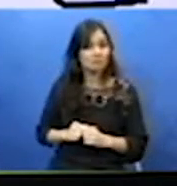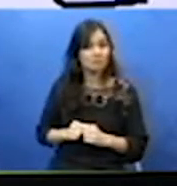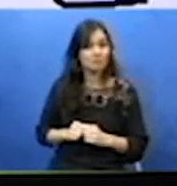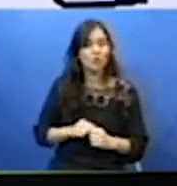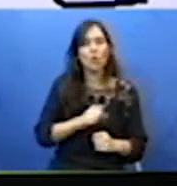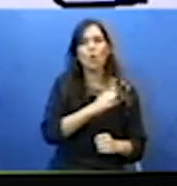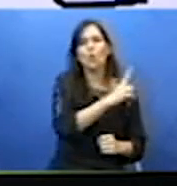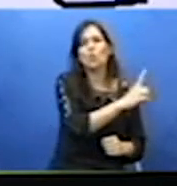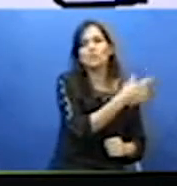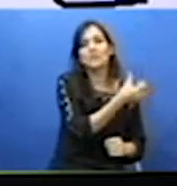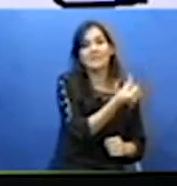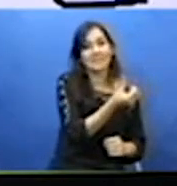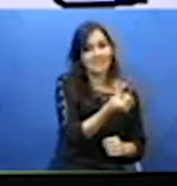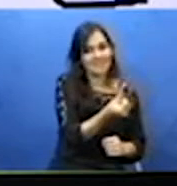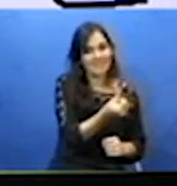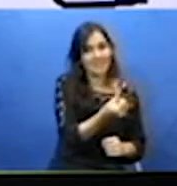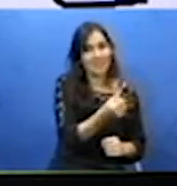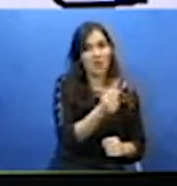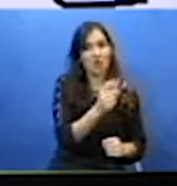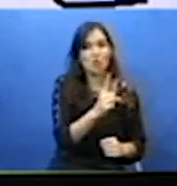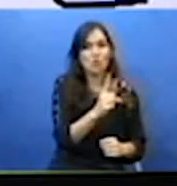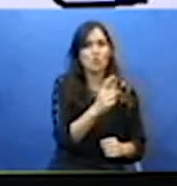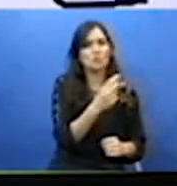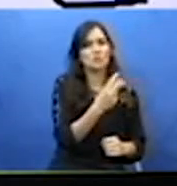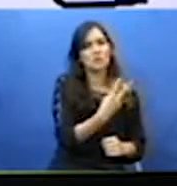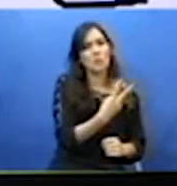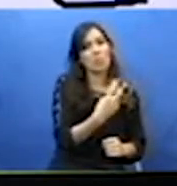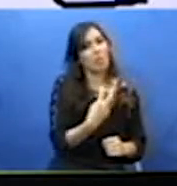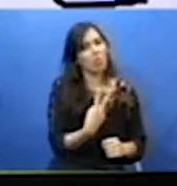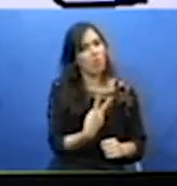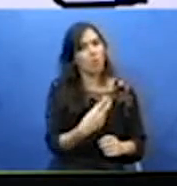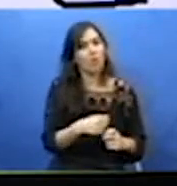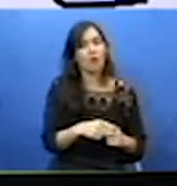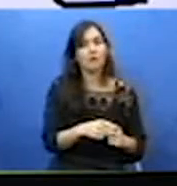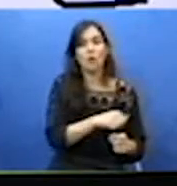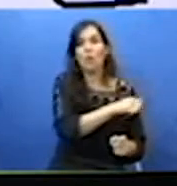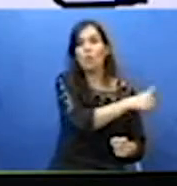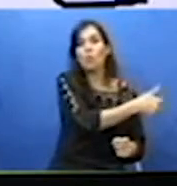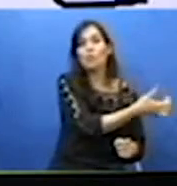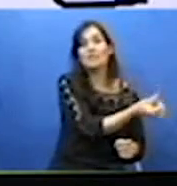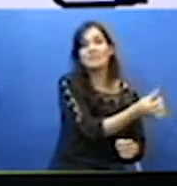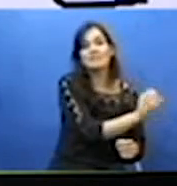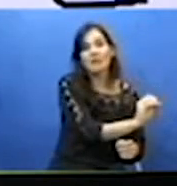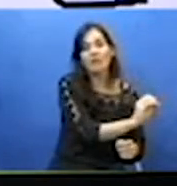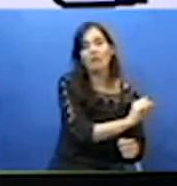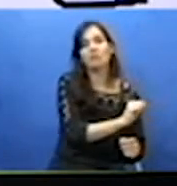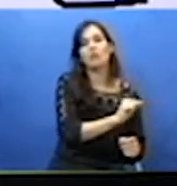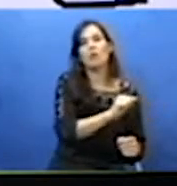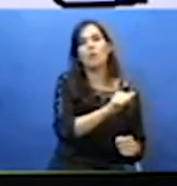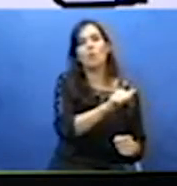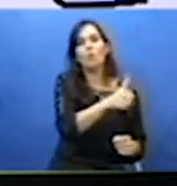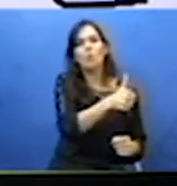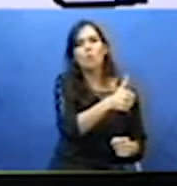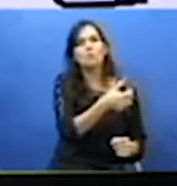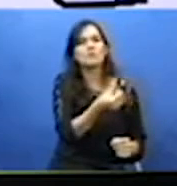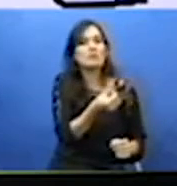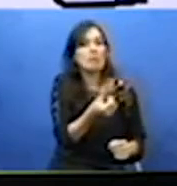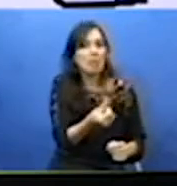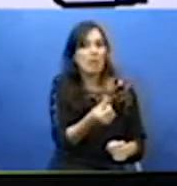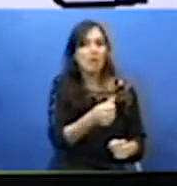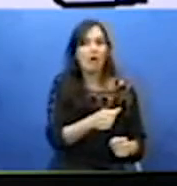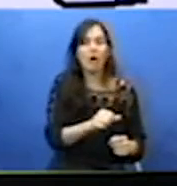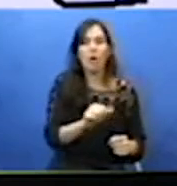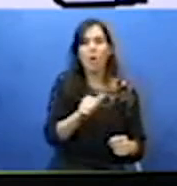,66, 1,52, 1,60, perdão. Aí vem 1,66, 1